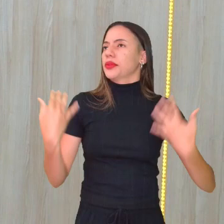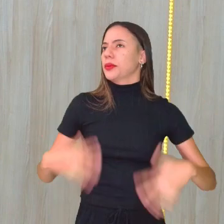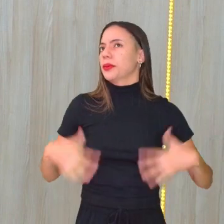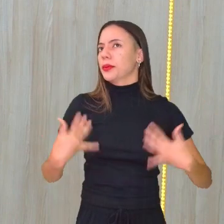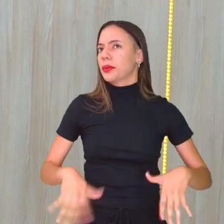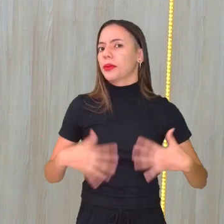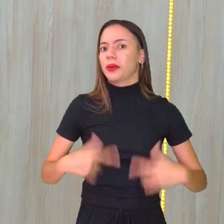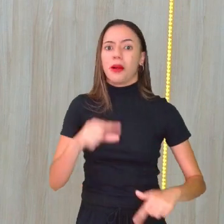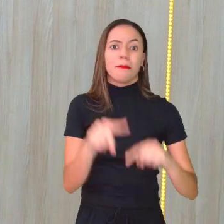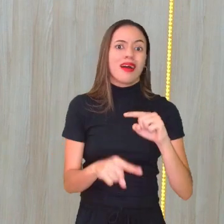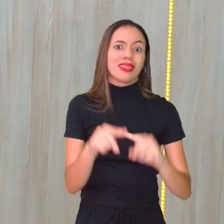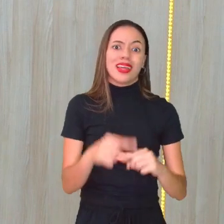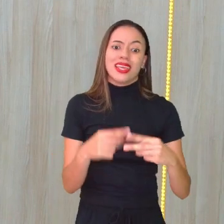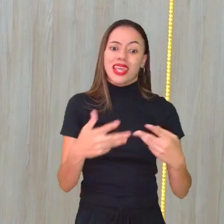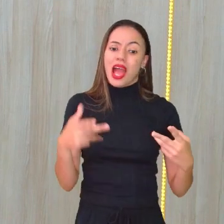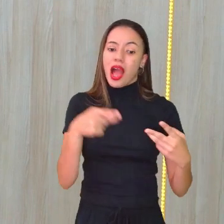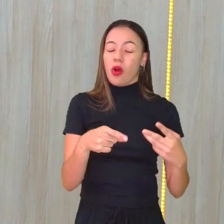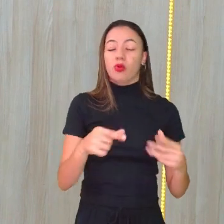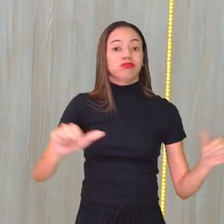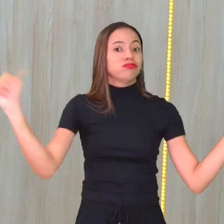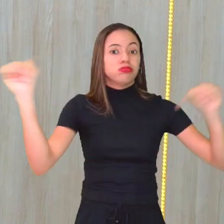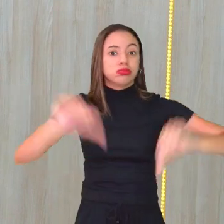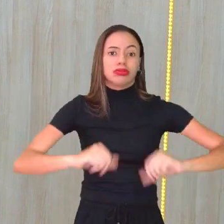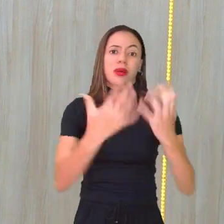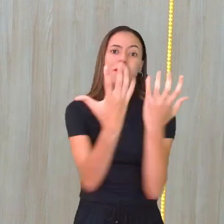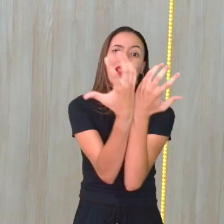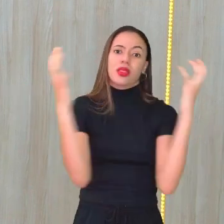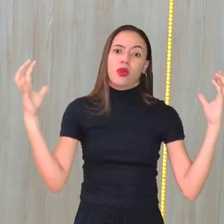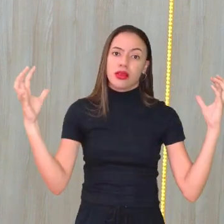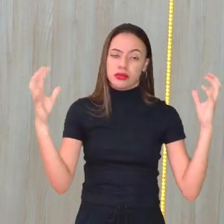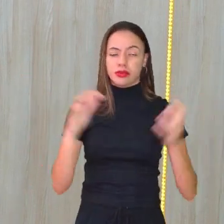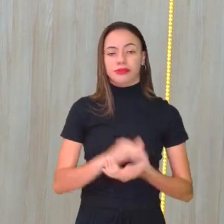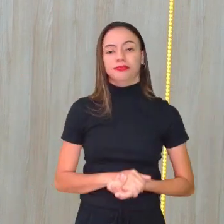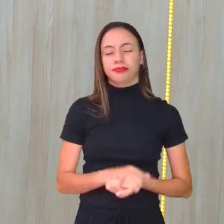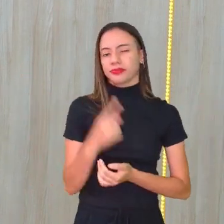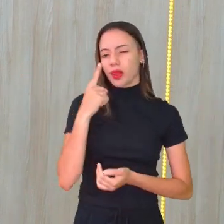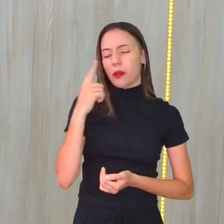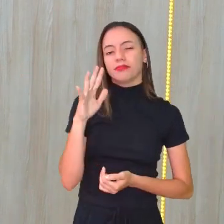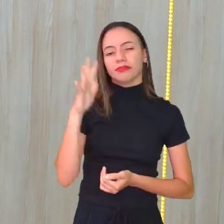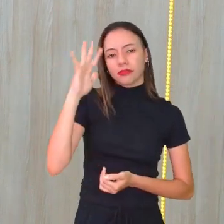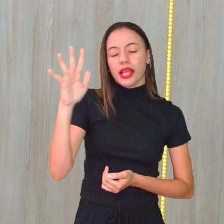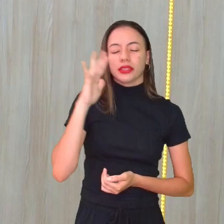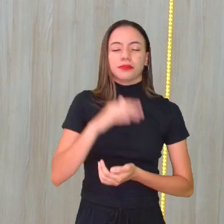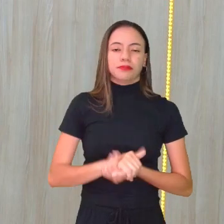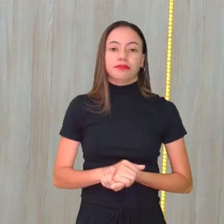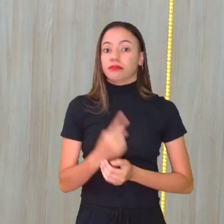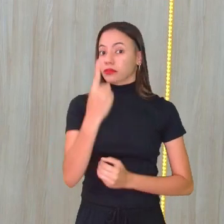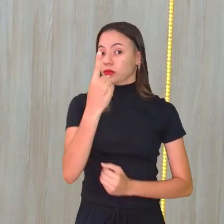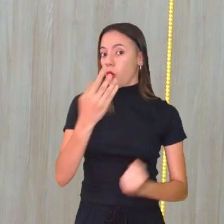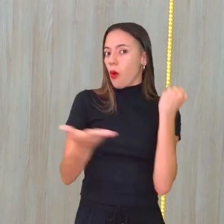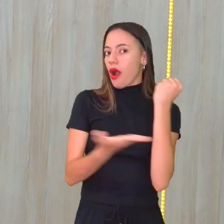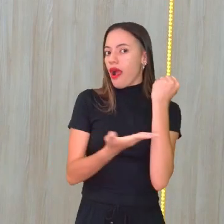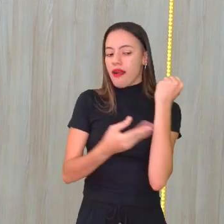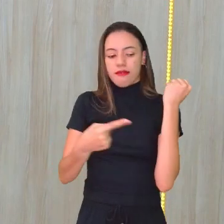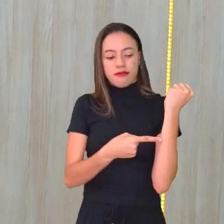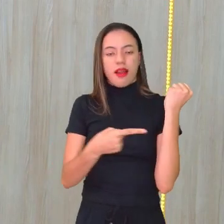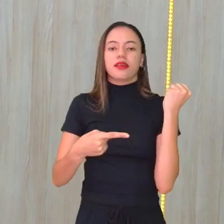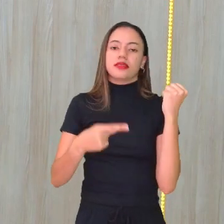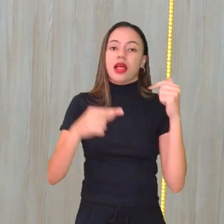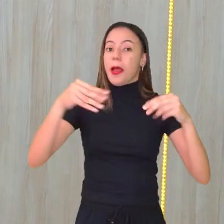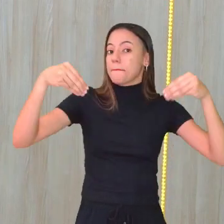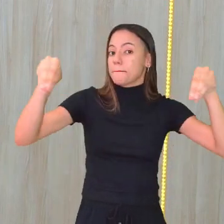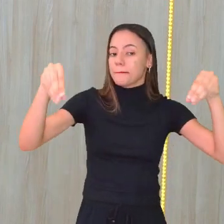material muito danoso à natureza. Imagine você que uma garrafinha de material plástico,